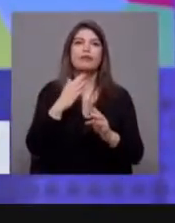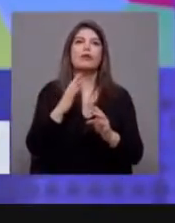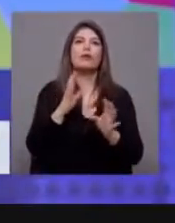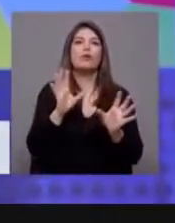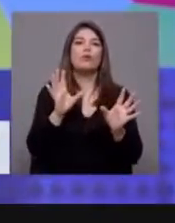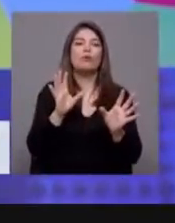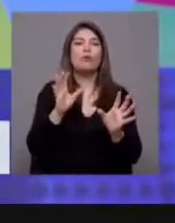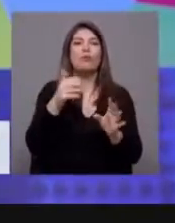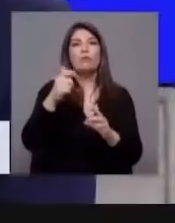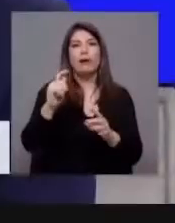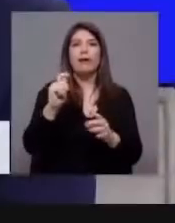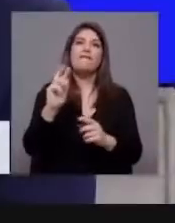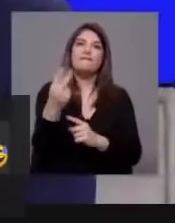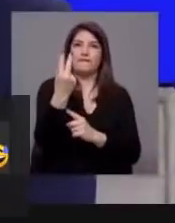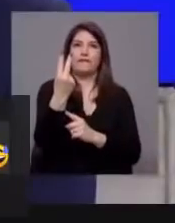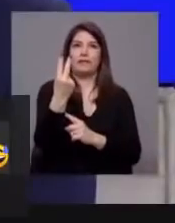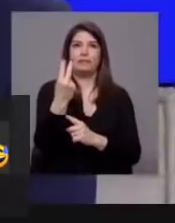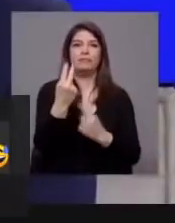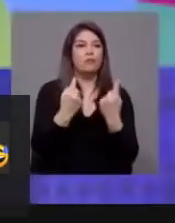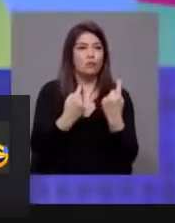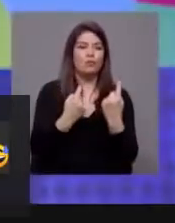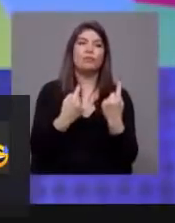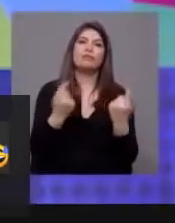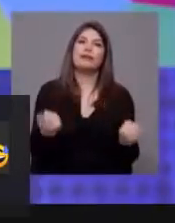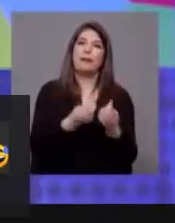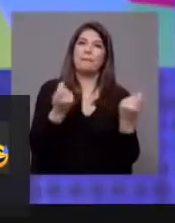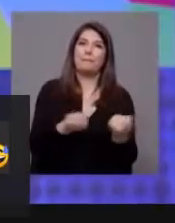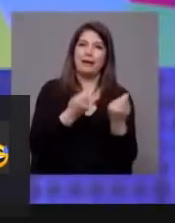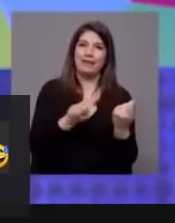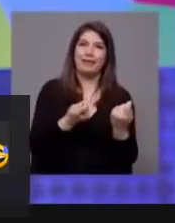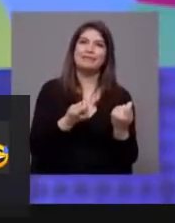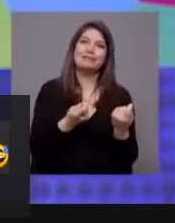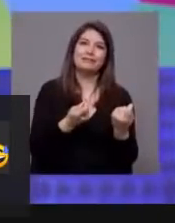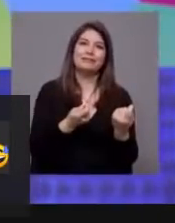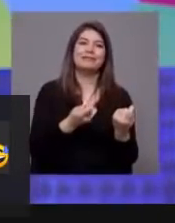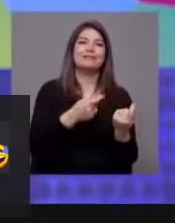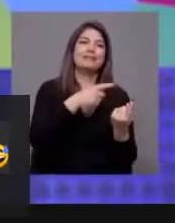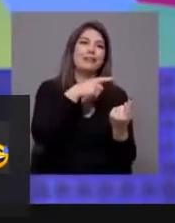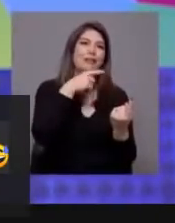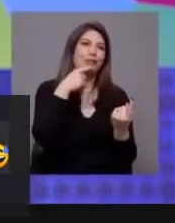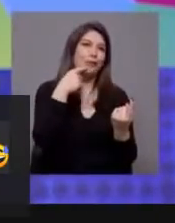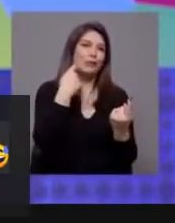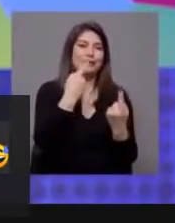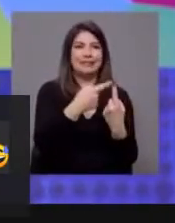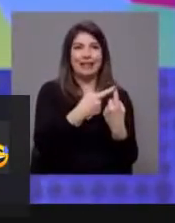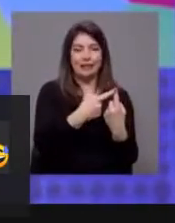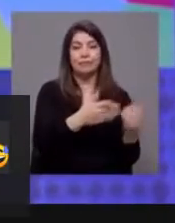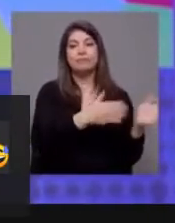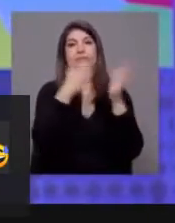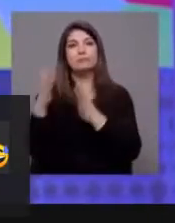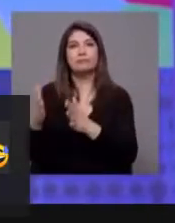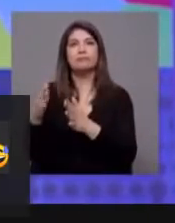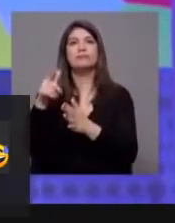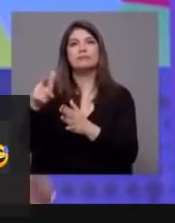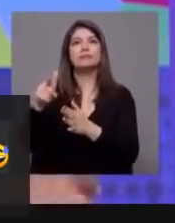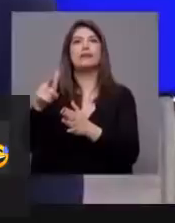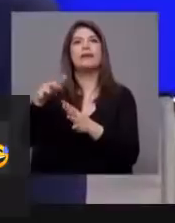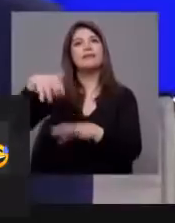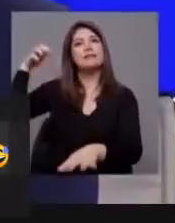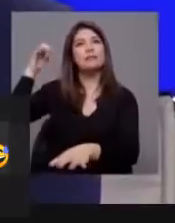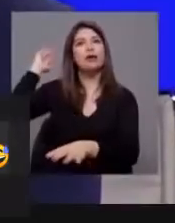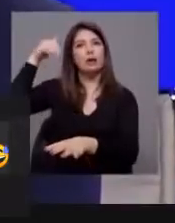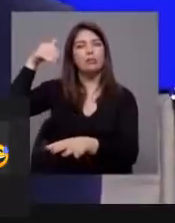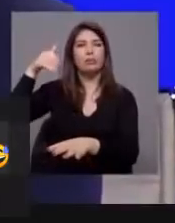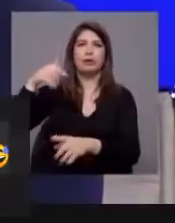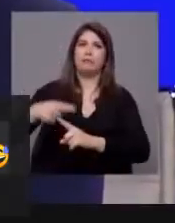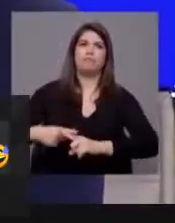aparece na campanha eleitoral, que é muito mel, e depois há o Bloco que atua na Assembleia da República, que é cheio de fel. A